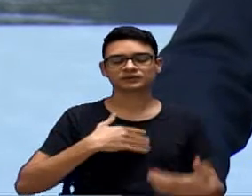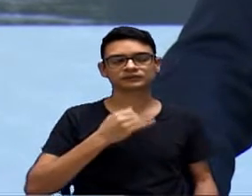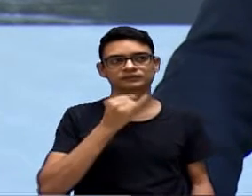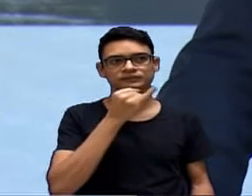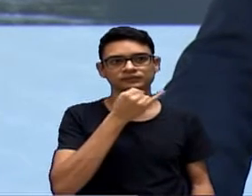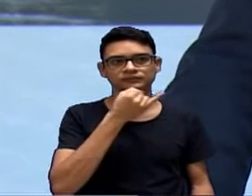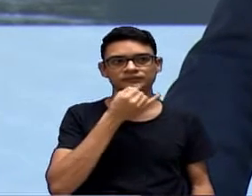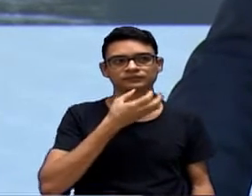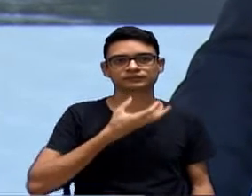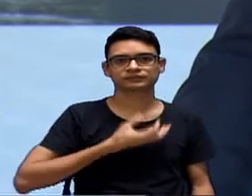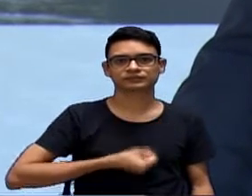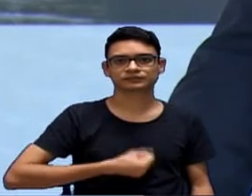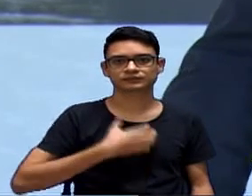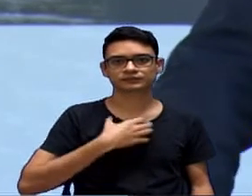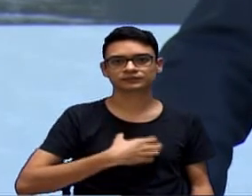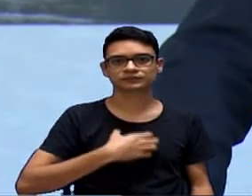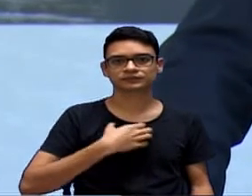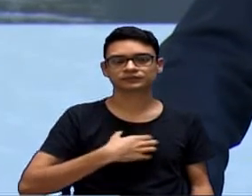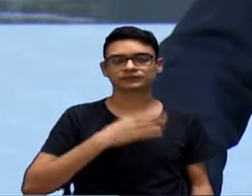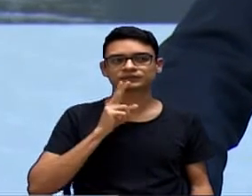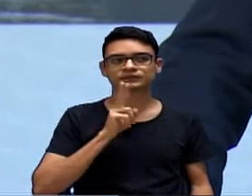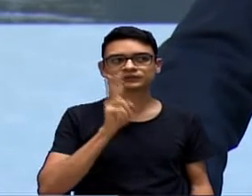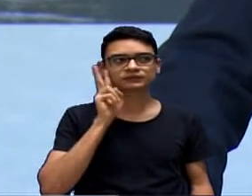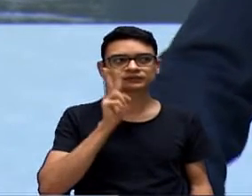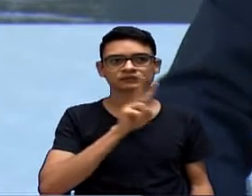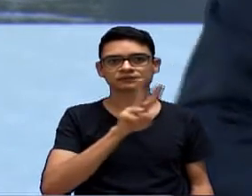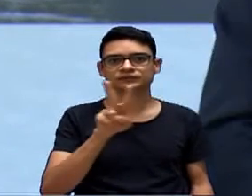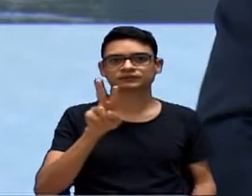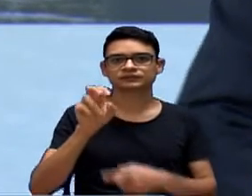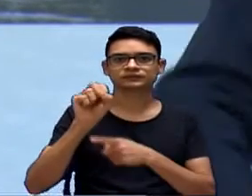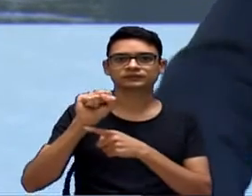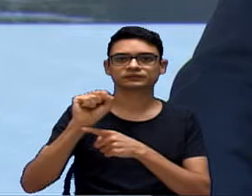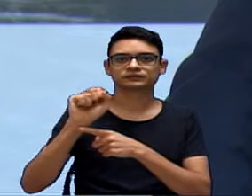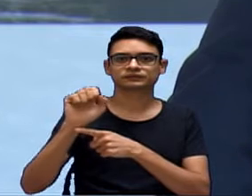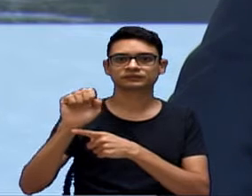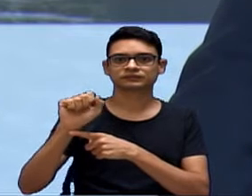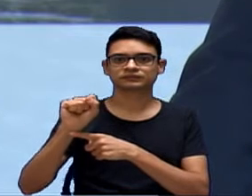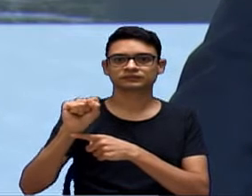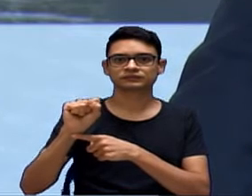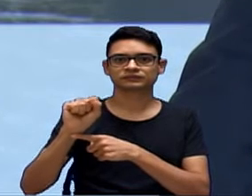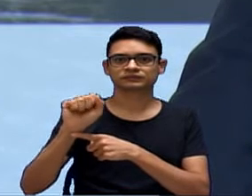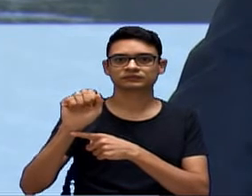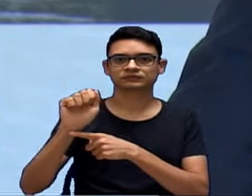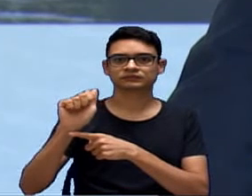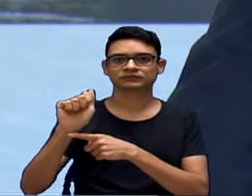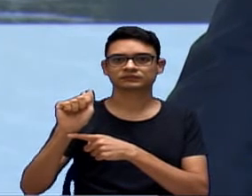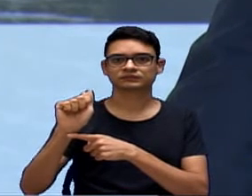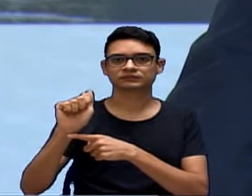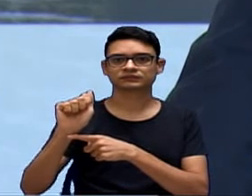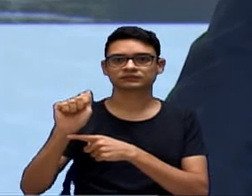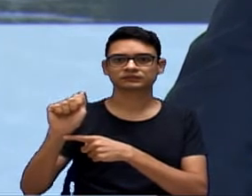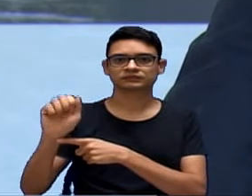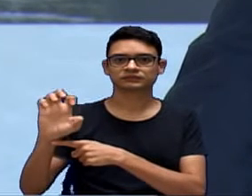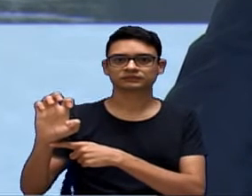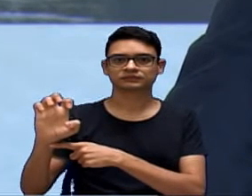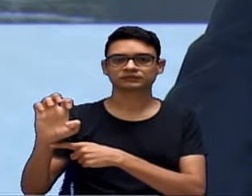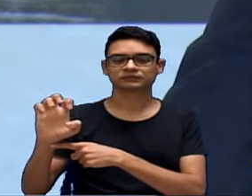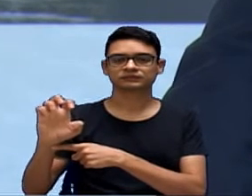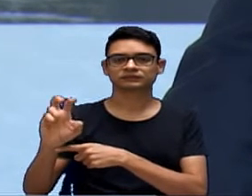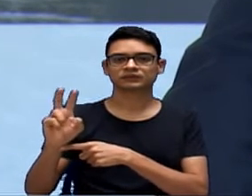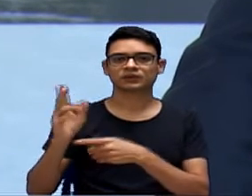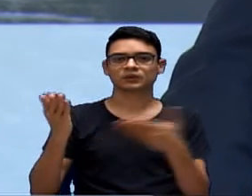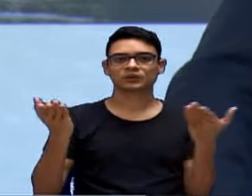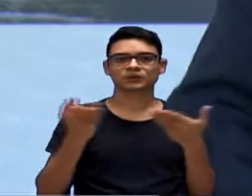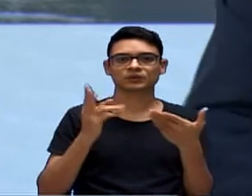que eu vejo o SAI fazendo com esses servidores me deixa muito triste. Hoje, esse vereador